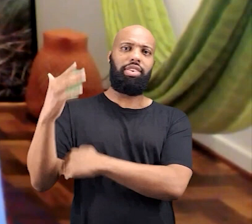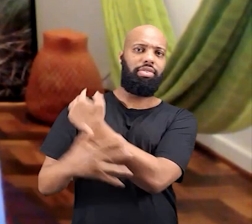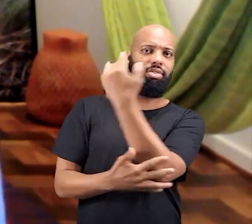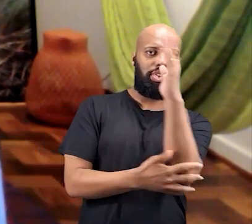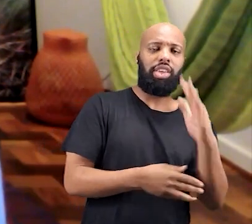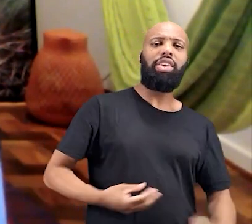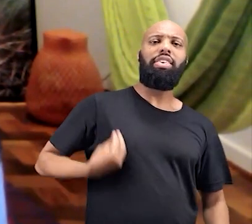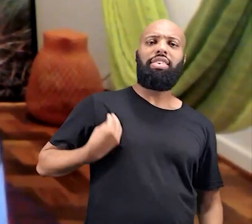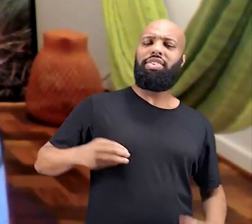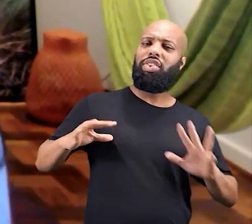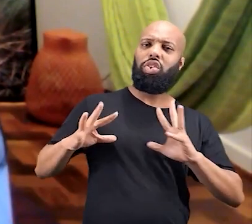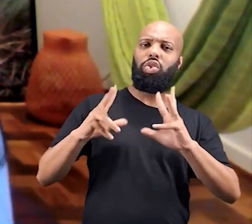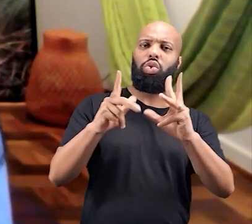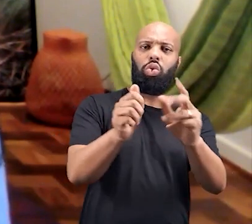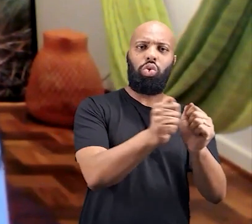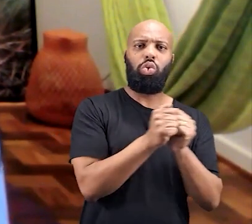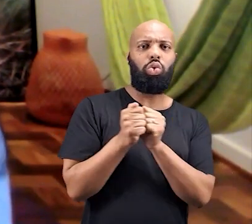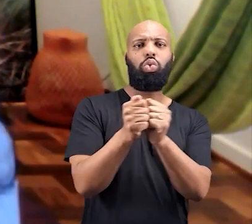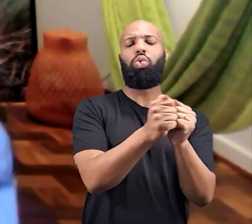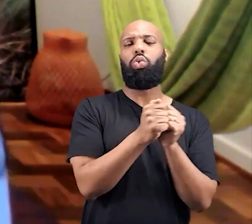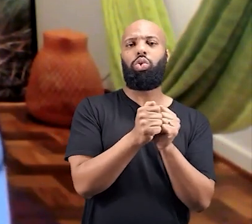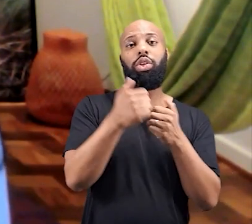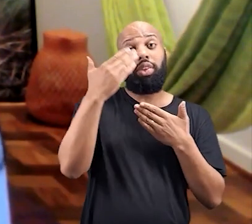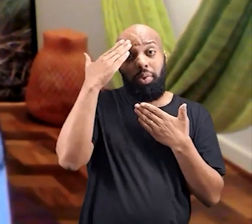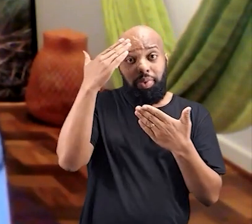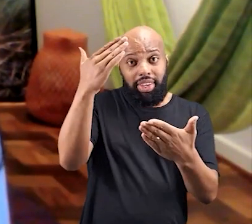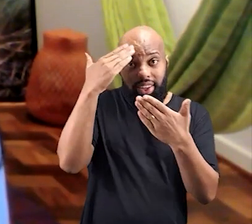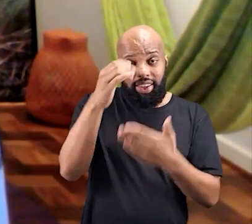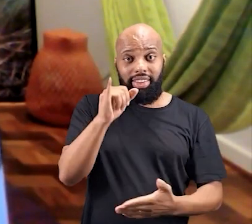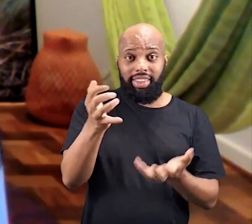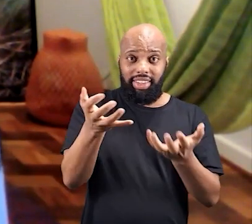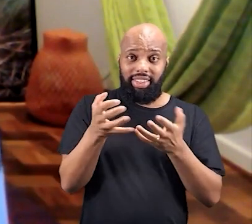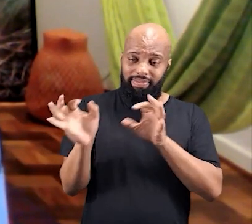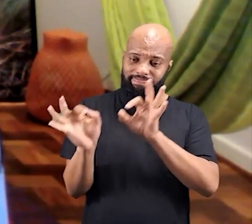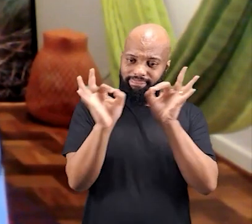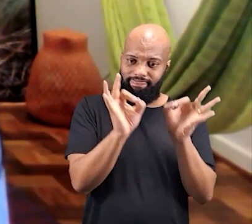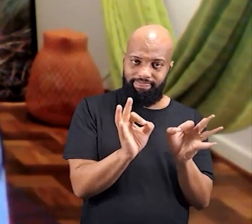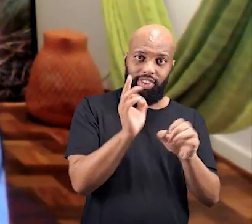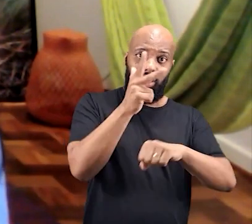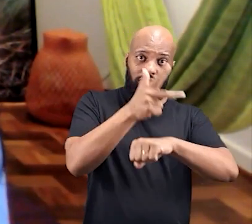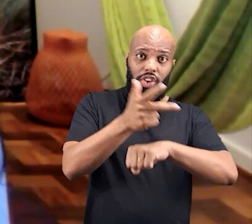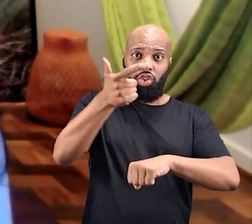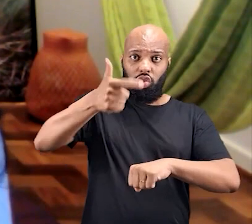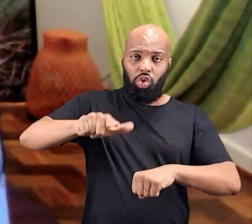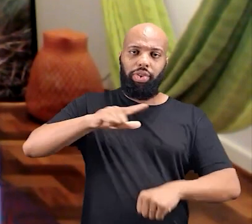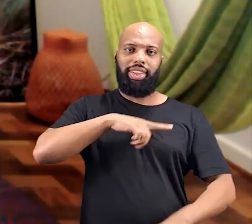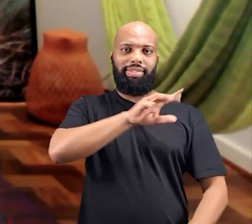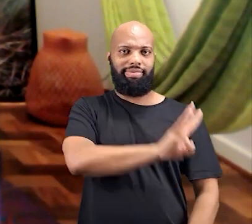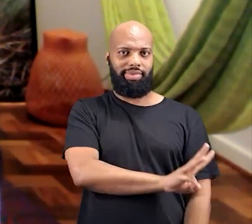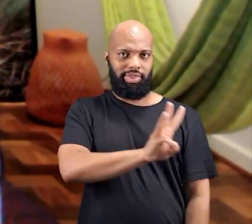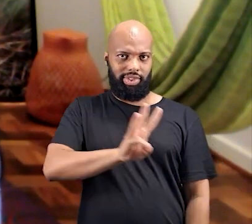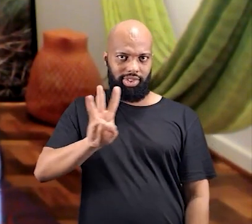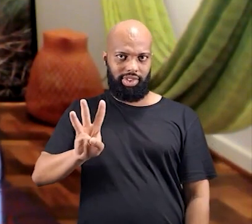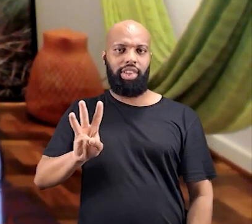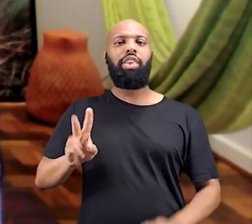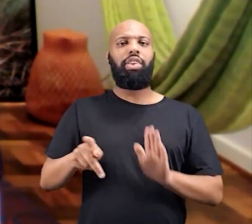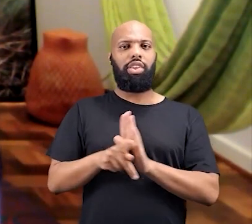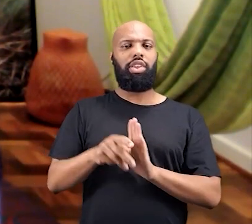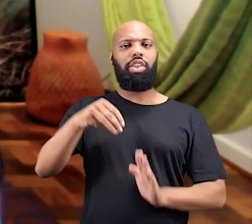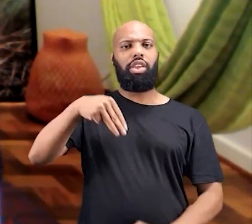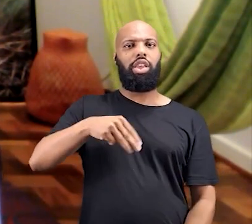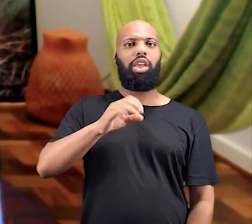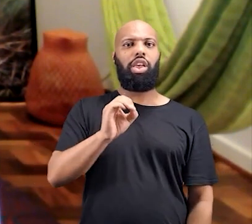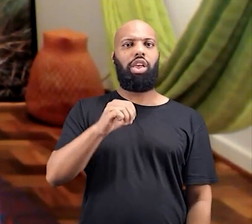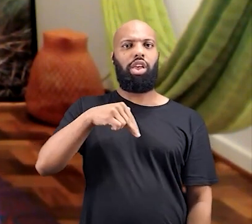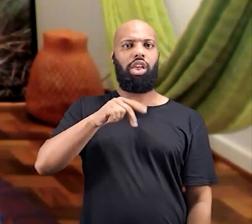dentro do mesmo organismo. Então, muito obrigada. Quem quiser ver esse vídeo de novo, ele está disponível no site da Mongabay, que é uma